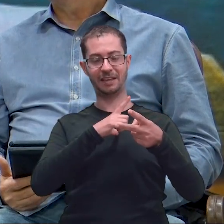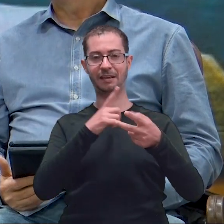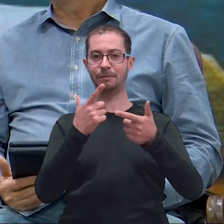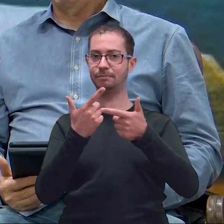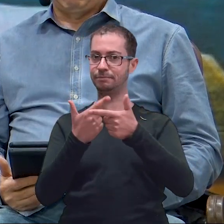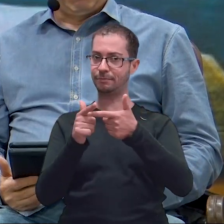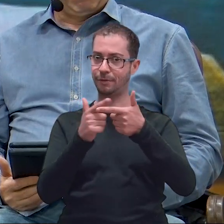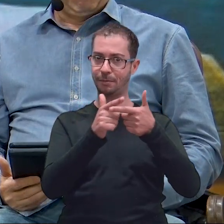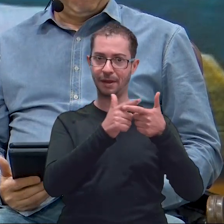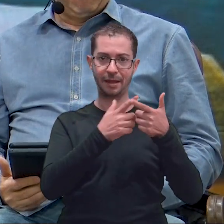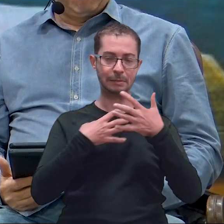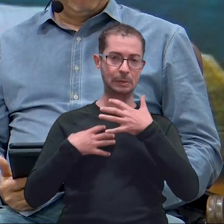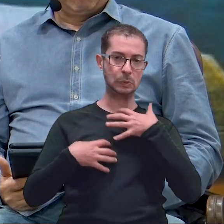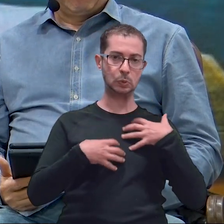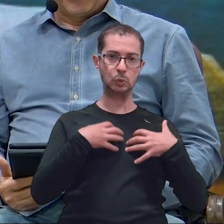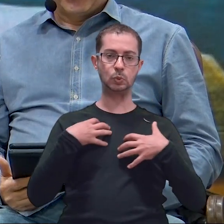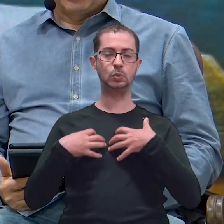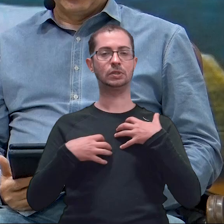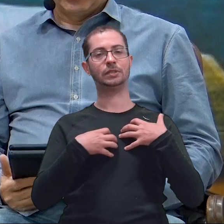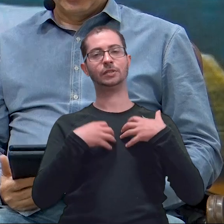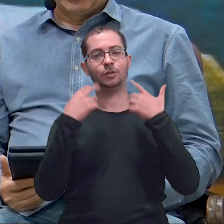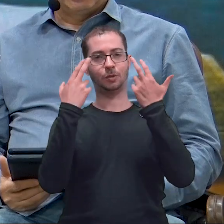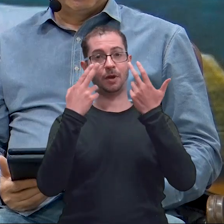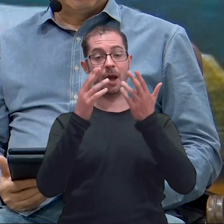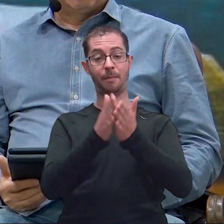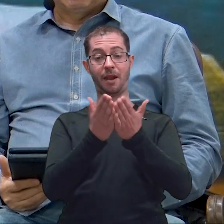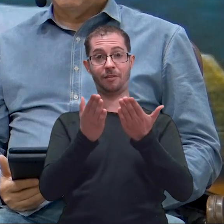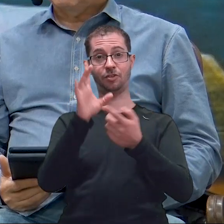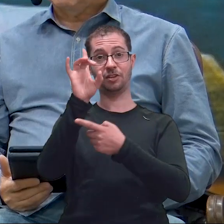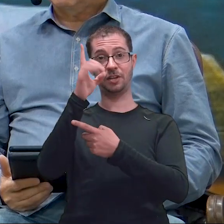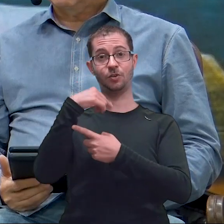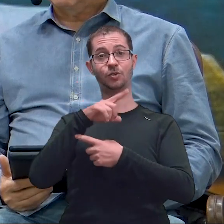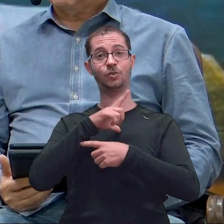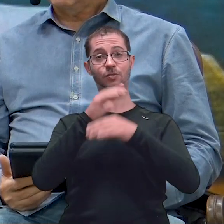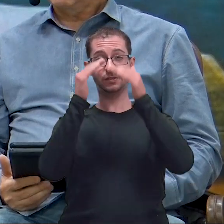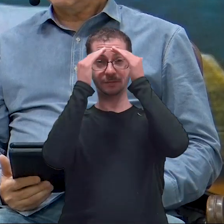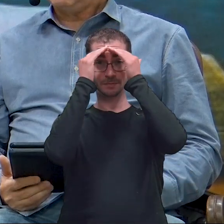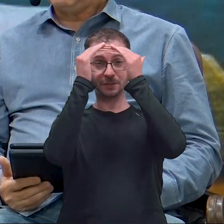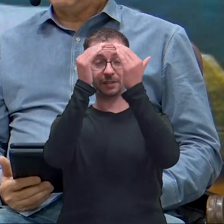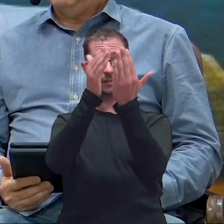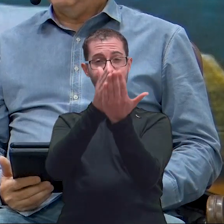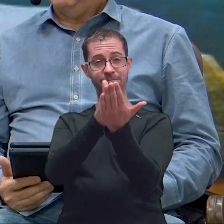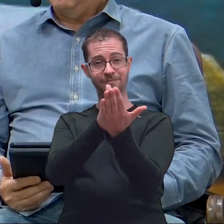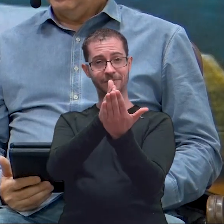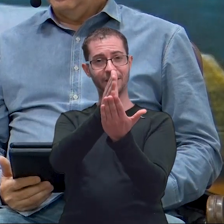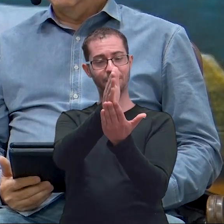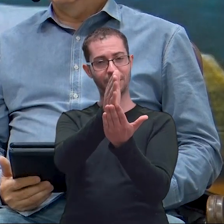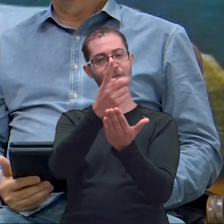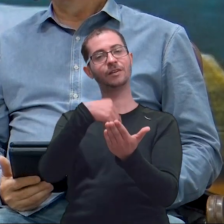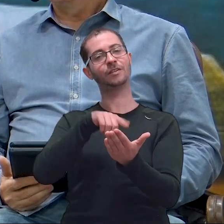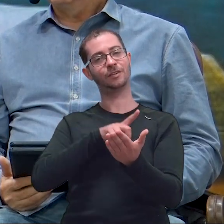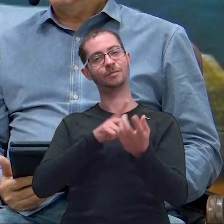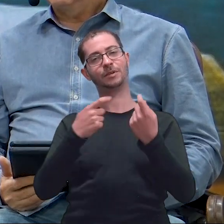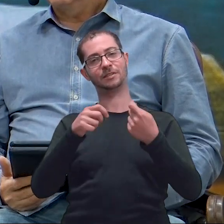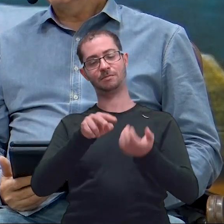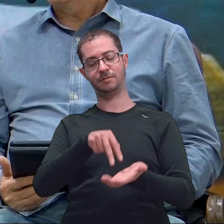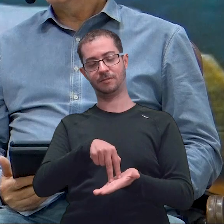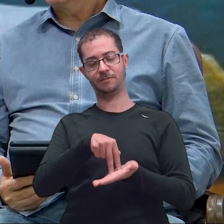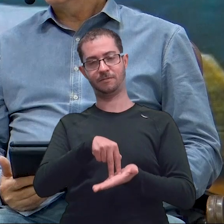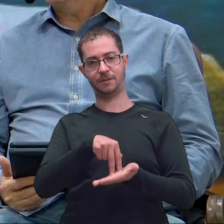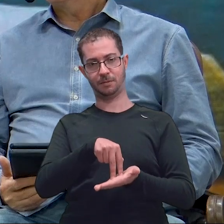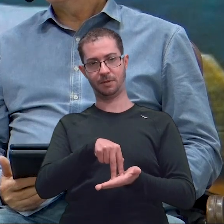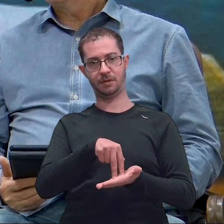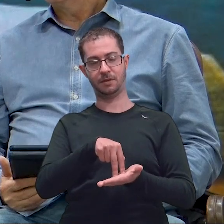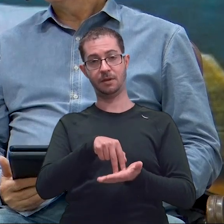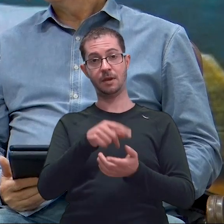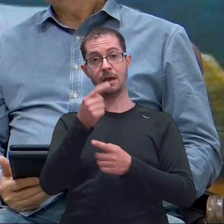a palavra de Deus é o nosso norte, é o nosso modelo, é o nosso caminho, é onde nós devemos firmar os nossos passos. Pensando, então, nessa